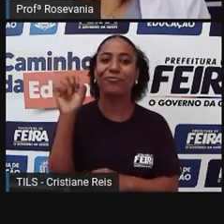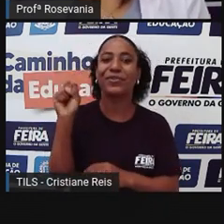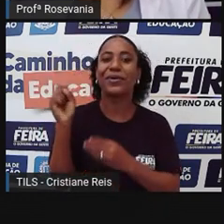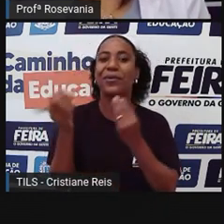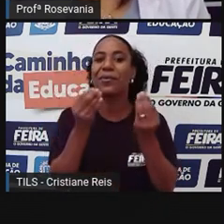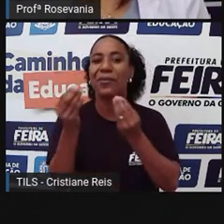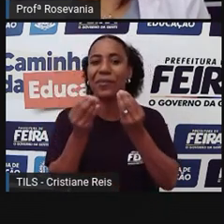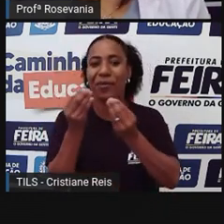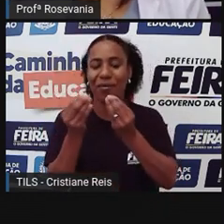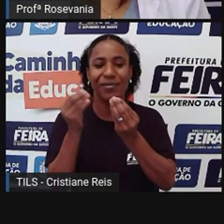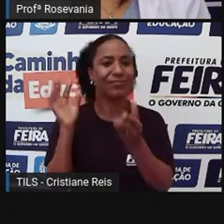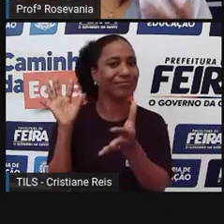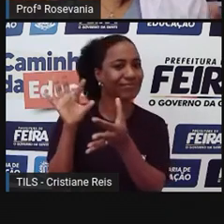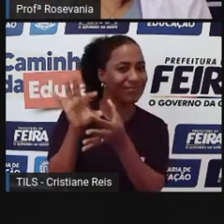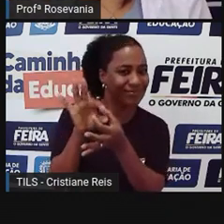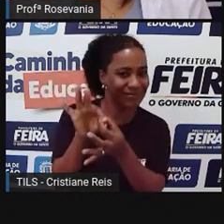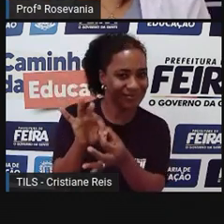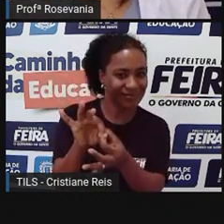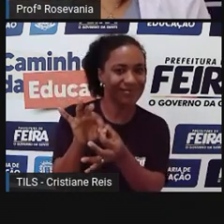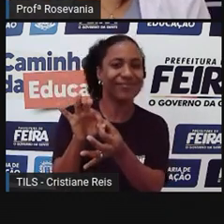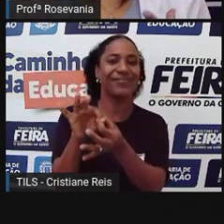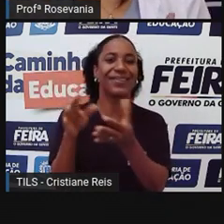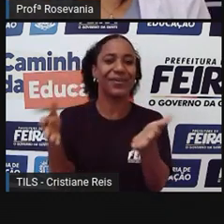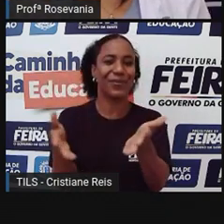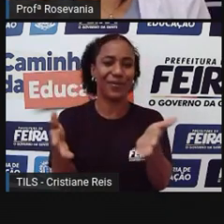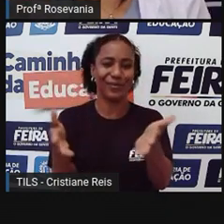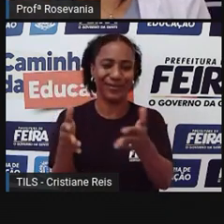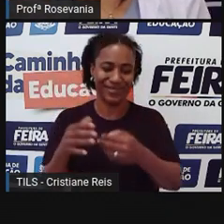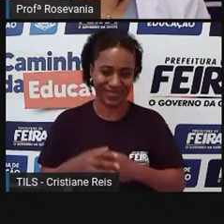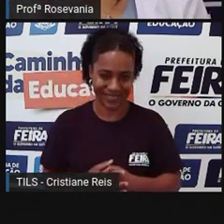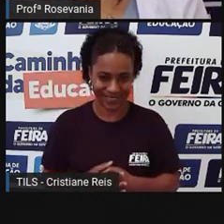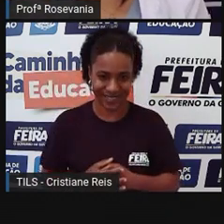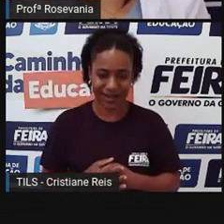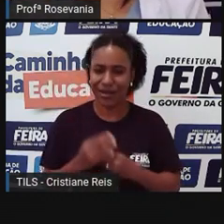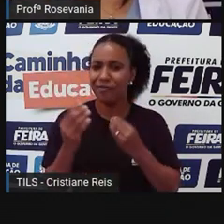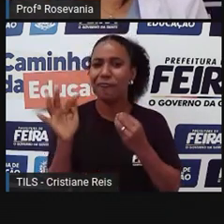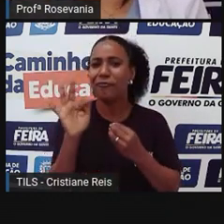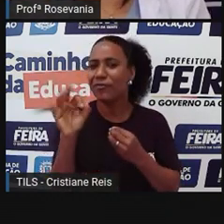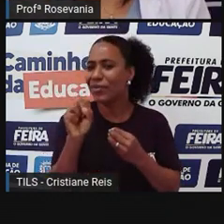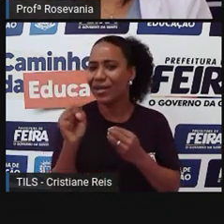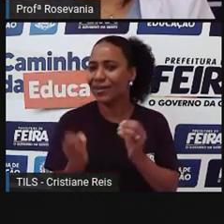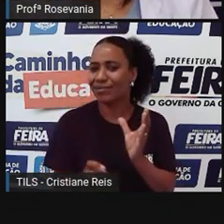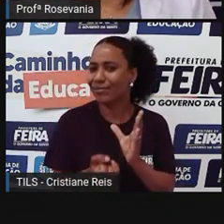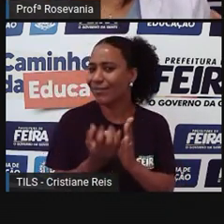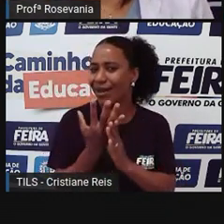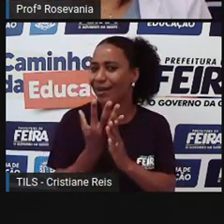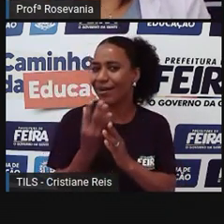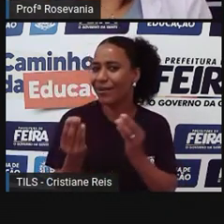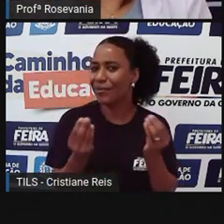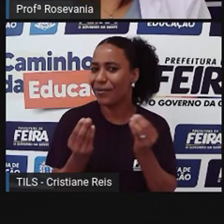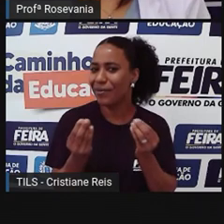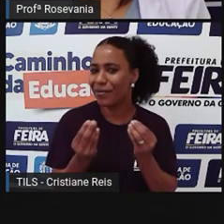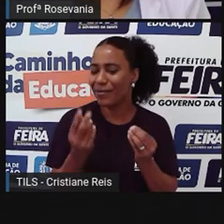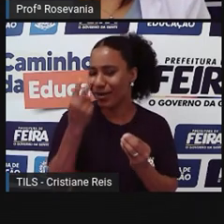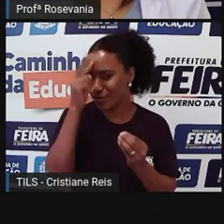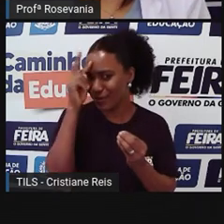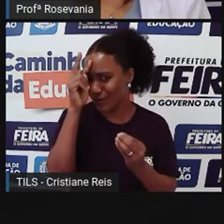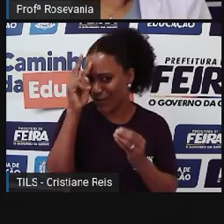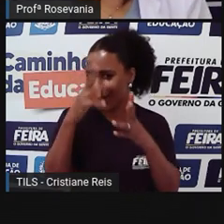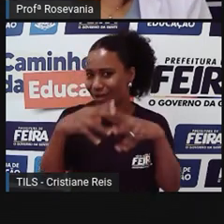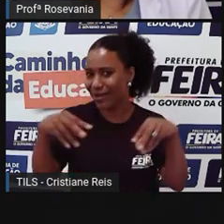falando bastante dessa questão, do momento de como foi mesmo a formação do, né, do território